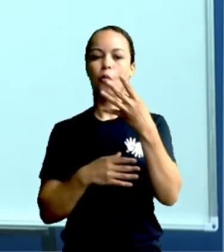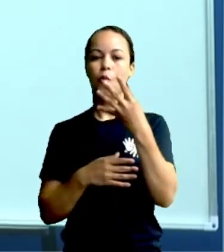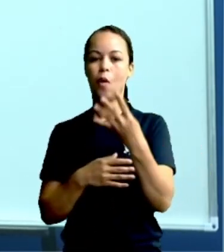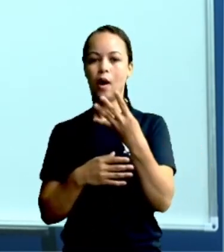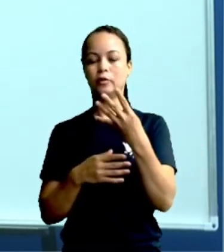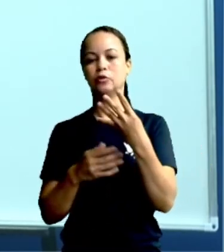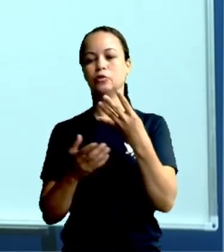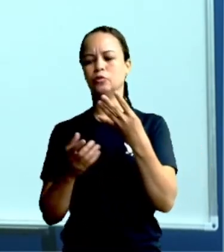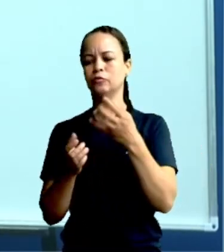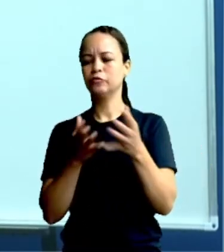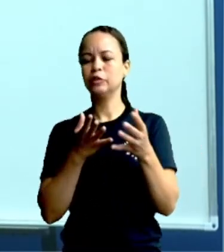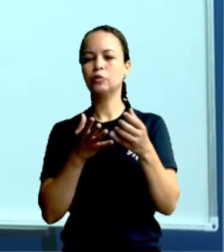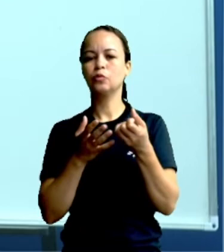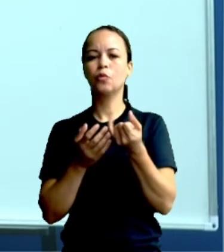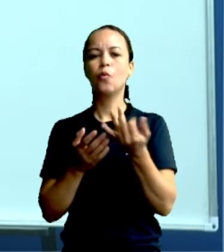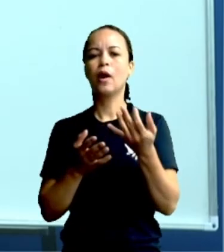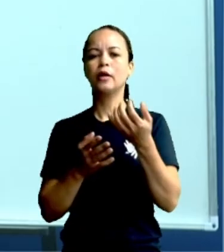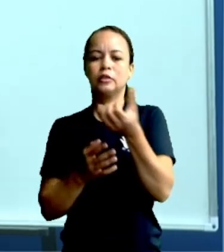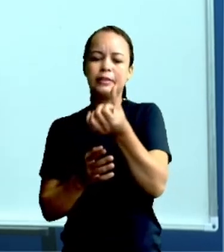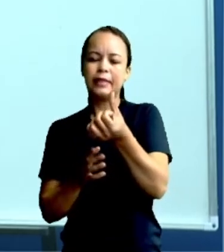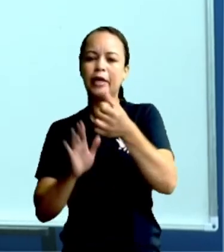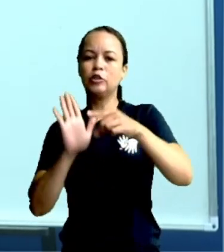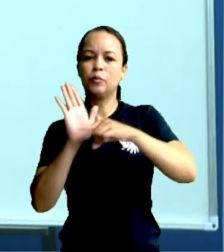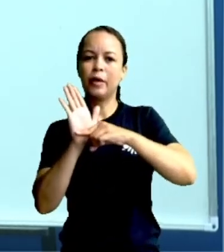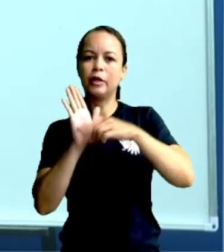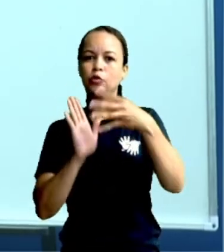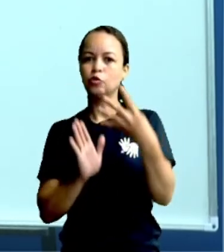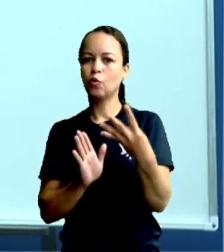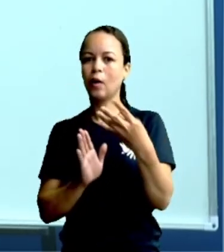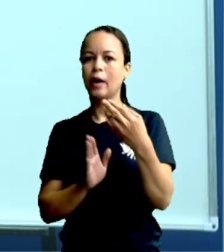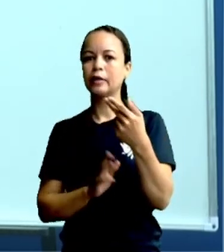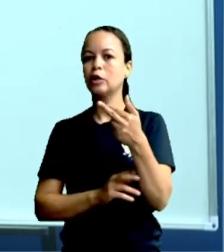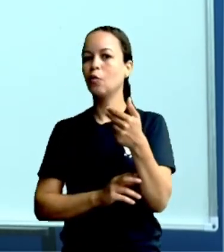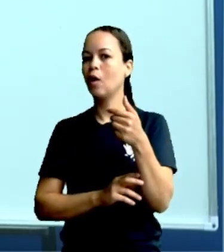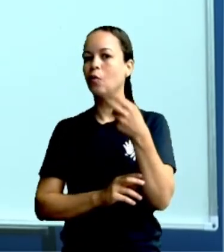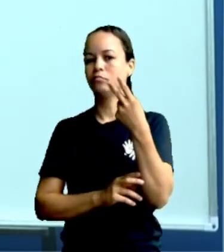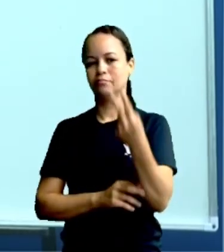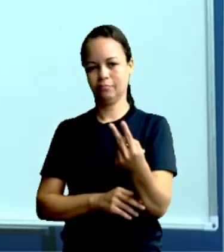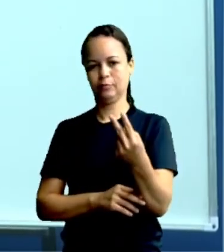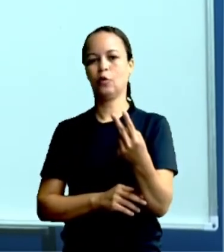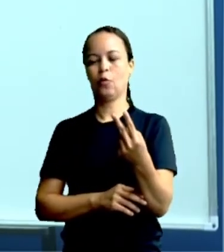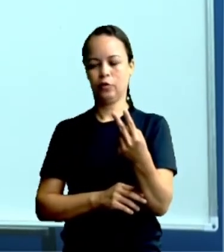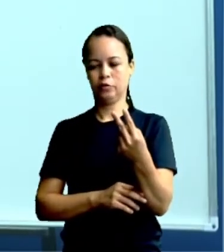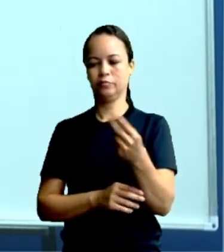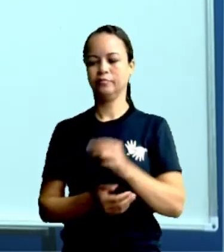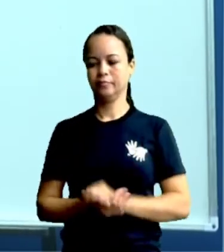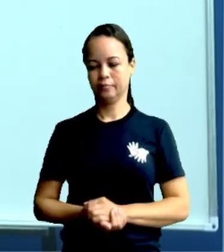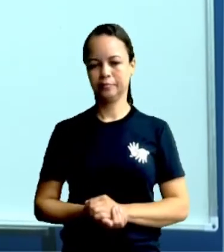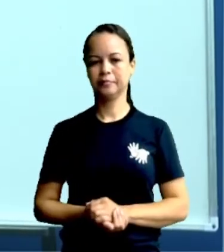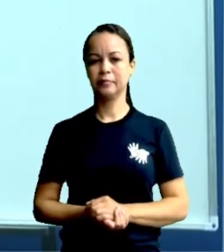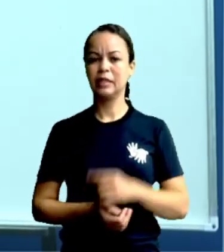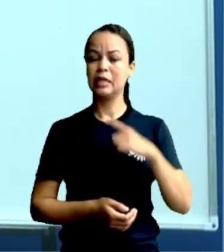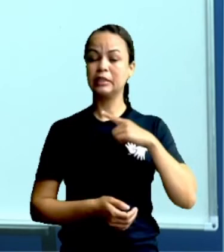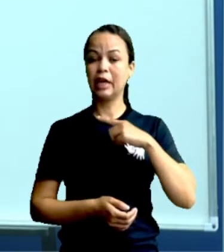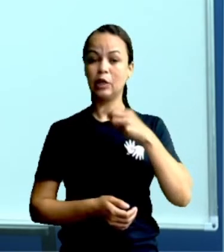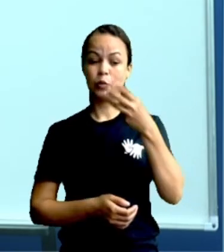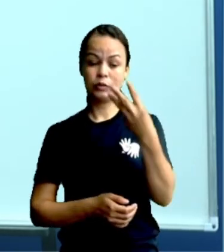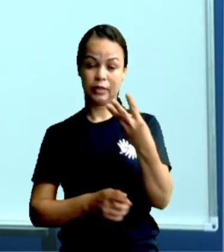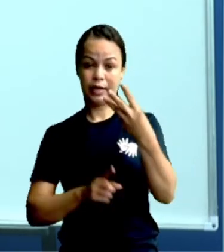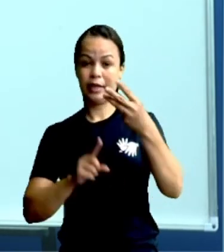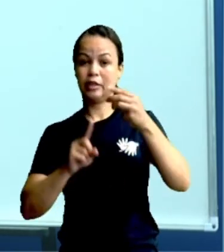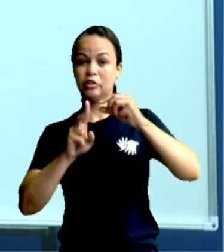Como? Não escutei. Isso. 2. Tenho 3 na casa da